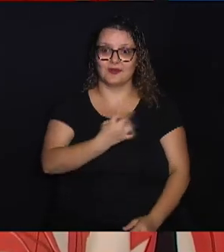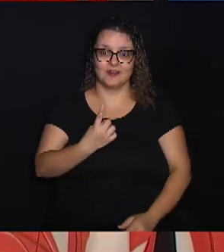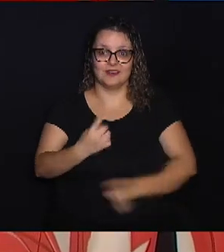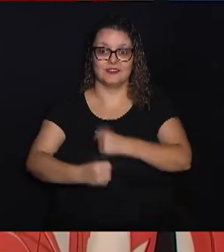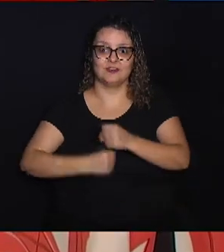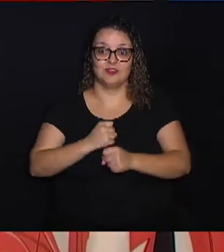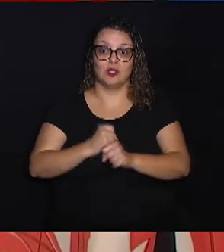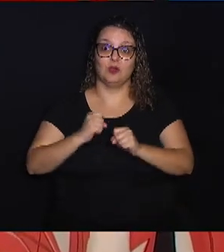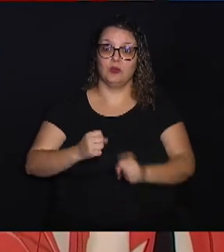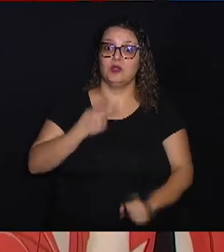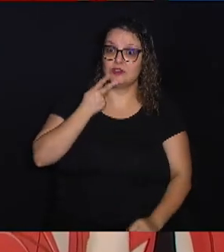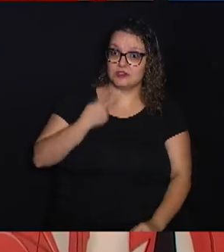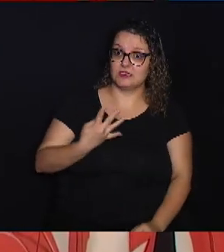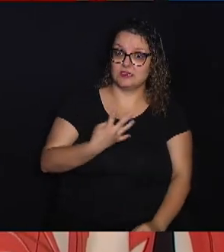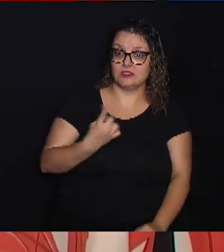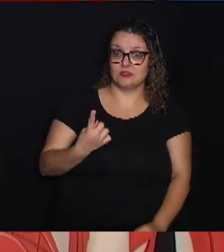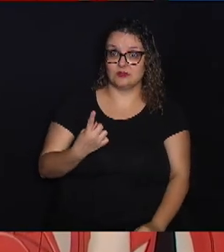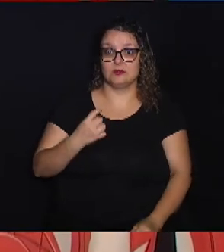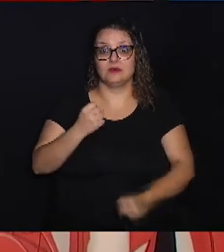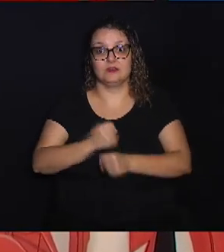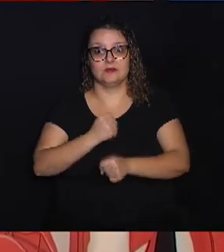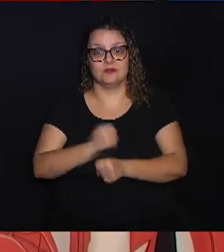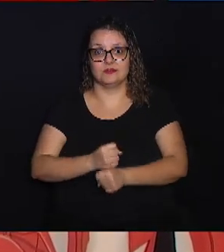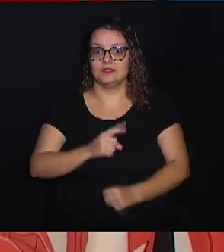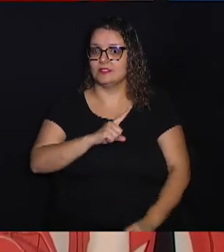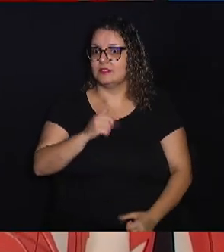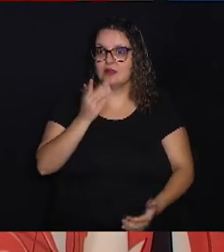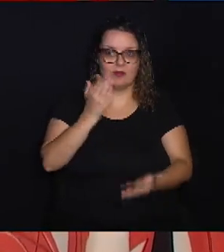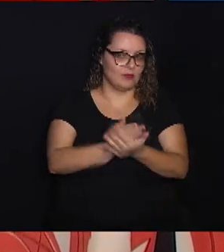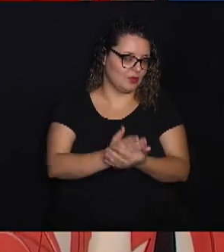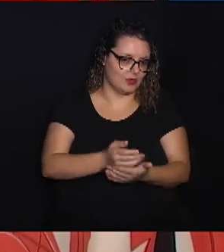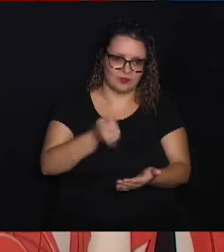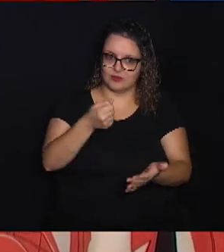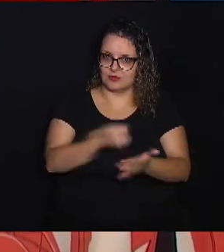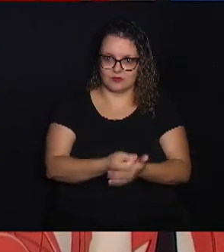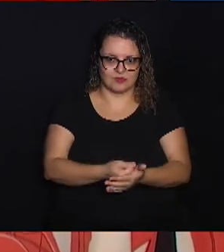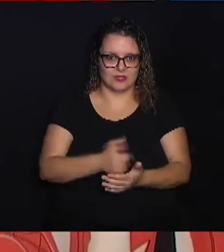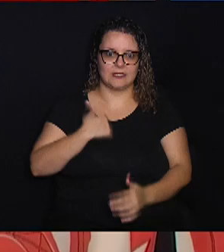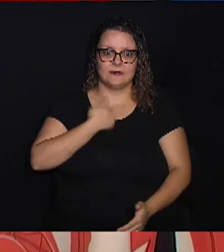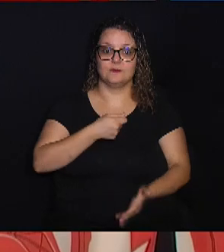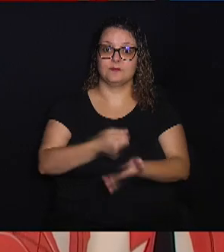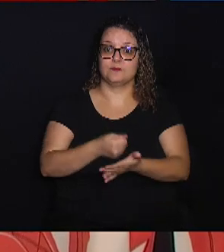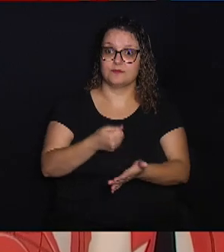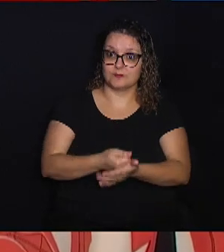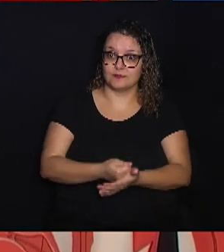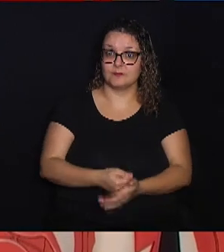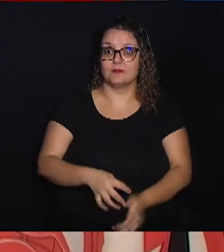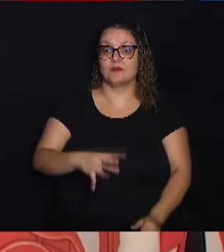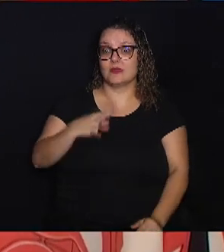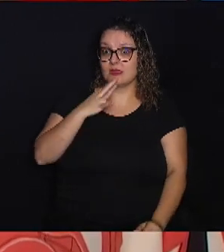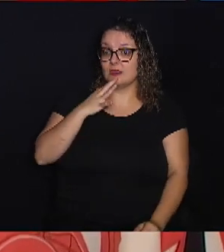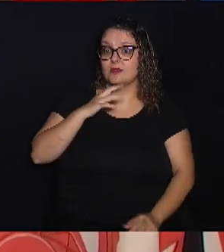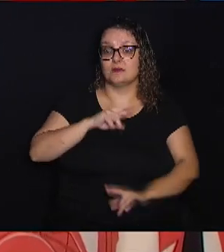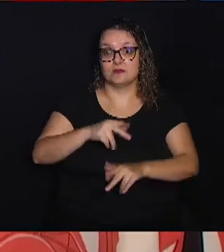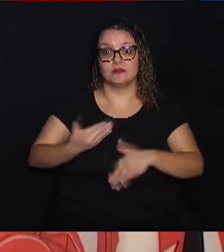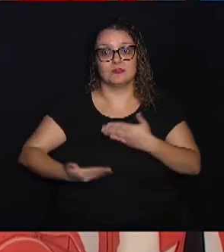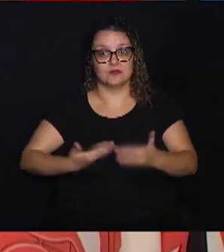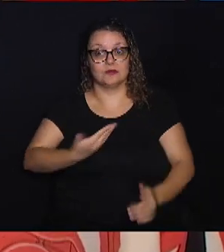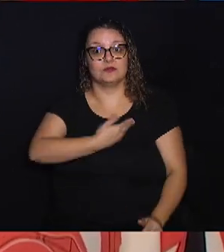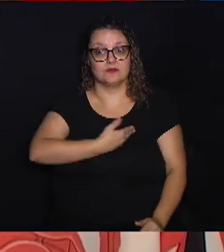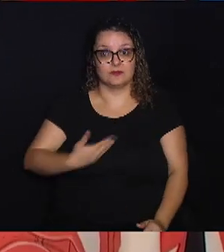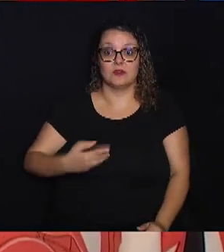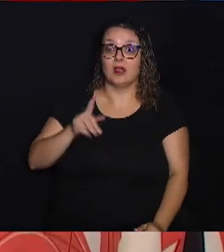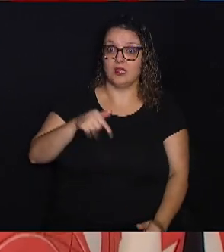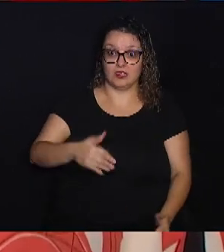posso dizer que nesses 41 anos aqui a gente não deixou de cumprir a nossa obrigação. Eu conheço muitos servidores aqui dentro que são muito